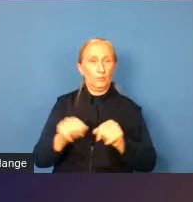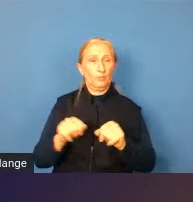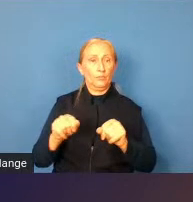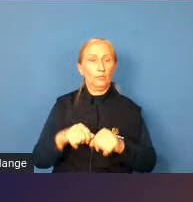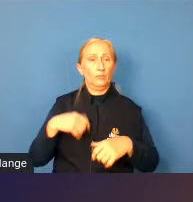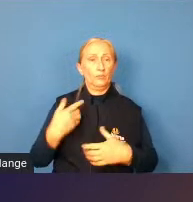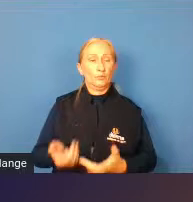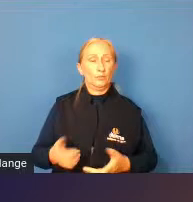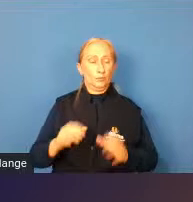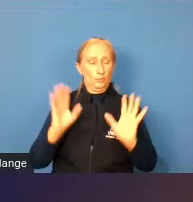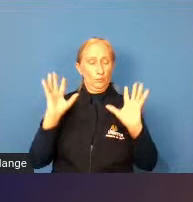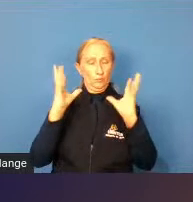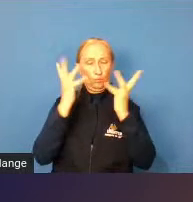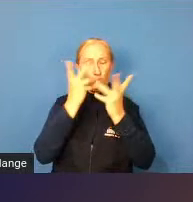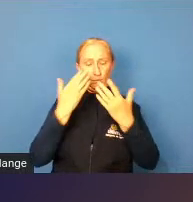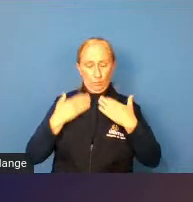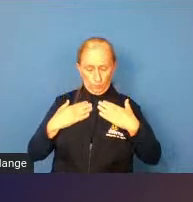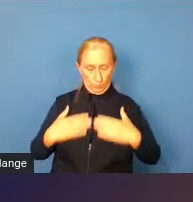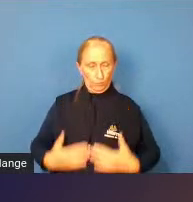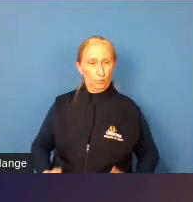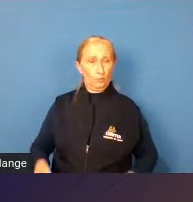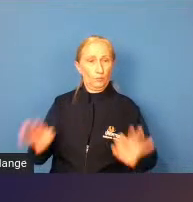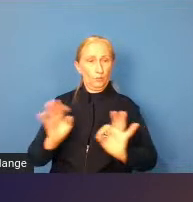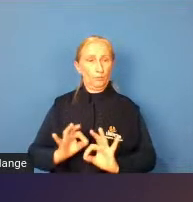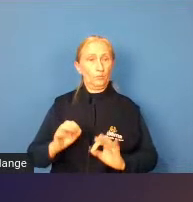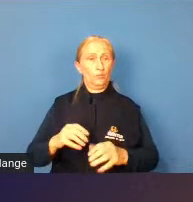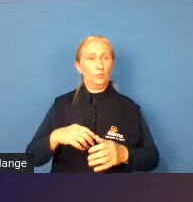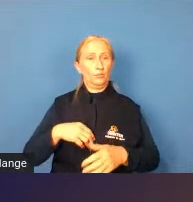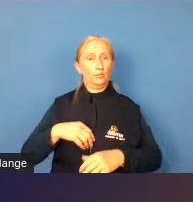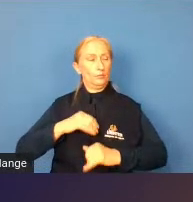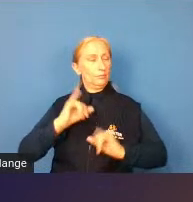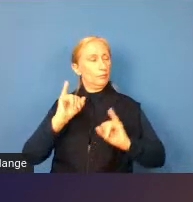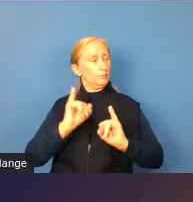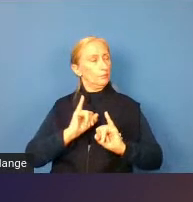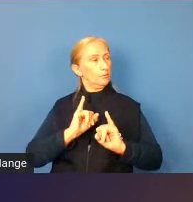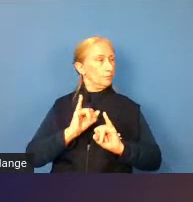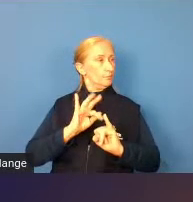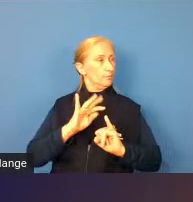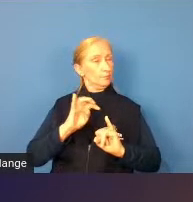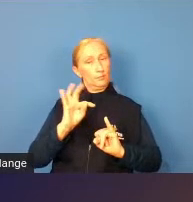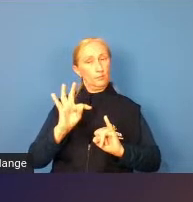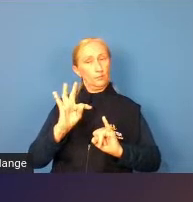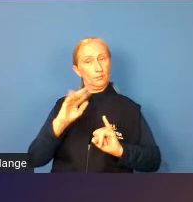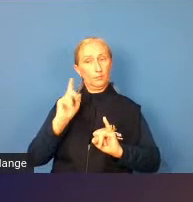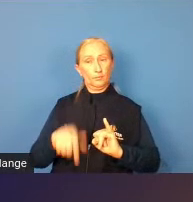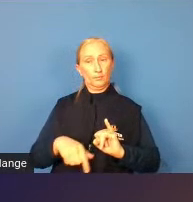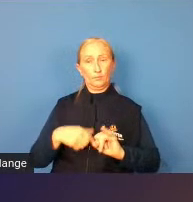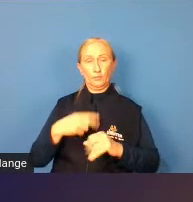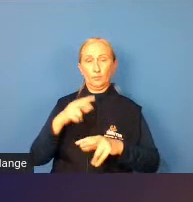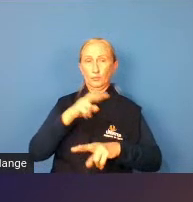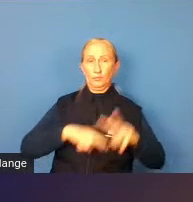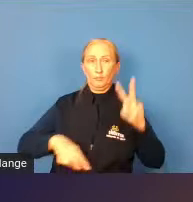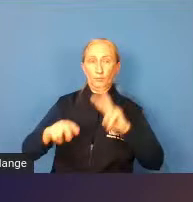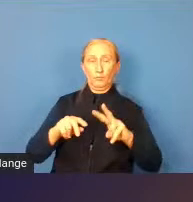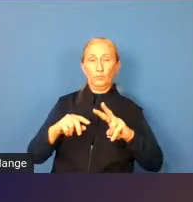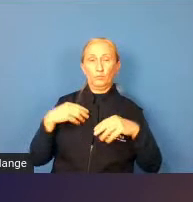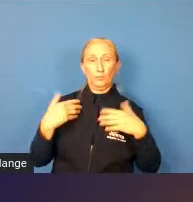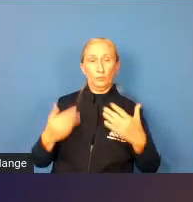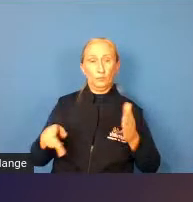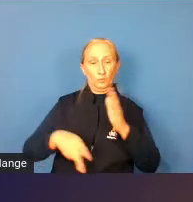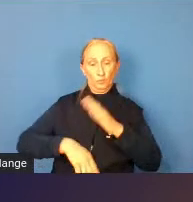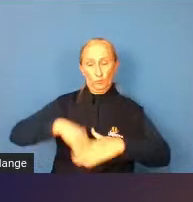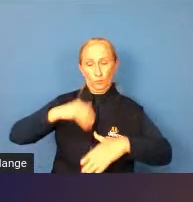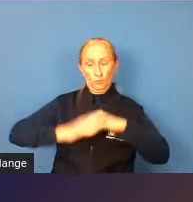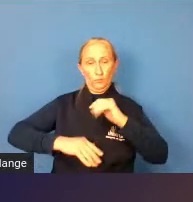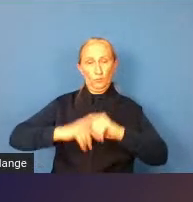pessoas ficarem com um corpo mais bonito para ser fit e todo mundo também tem uma visão assim de que o profissional de